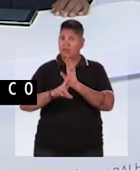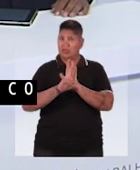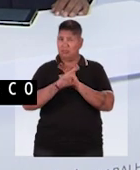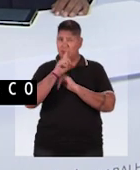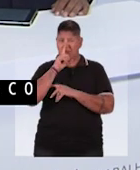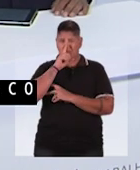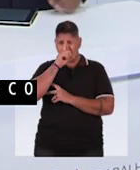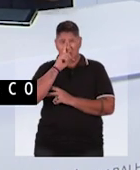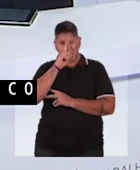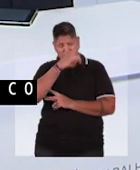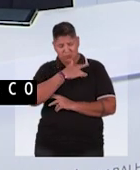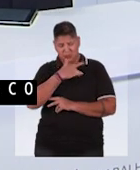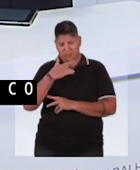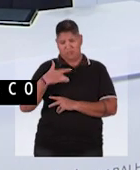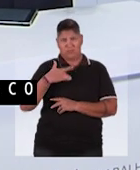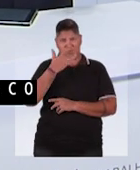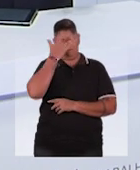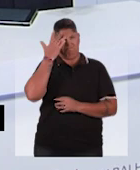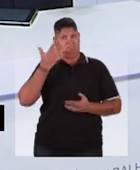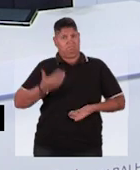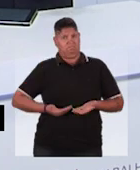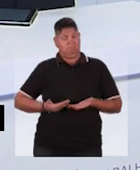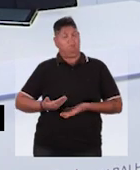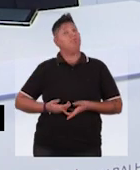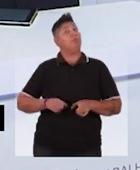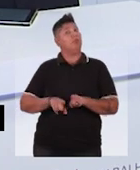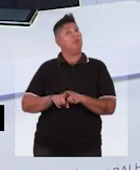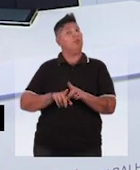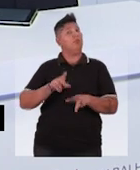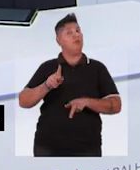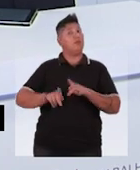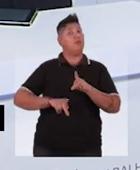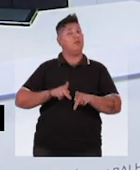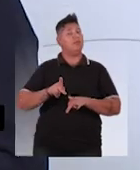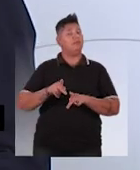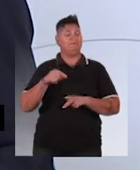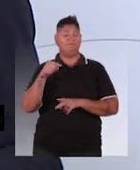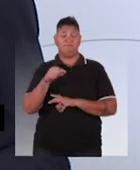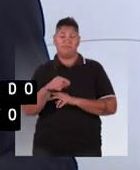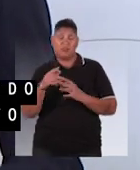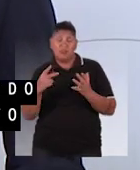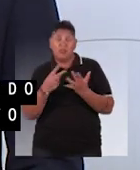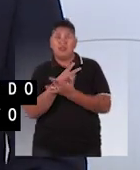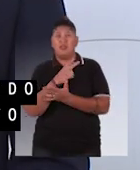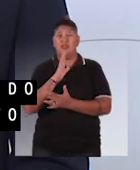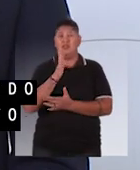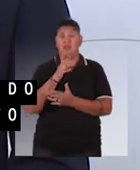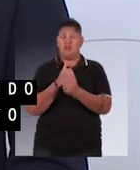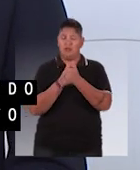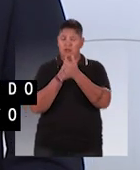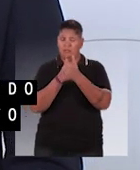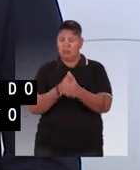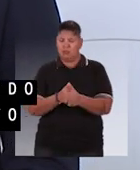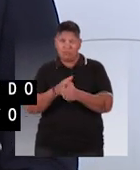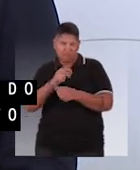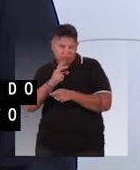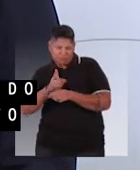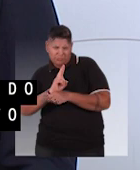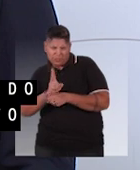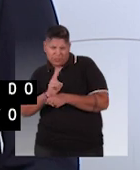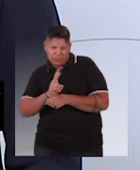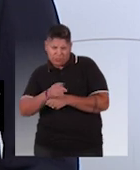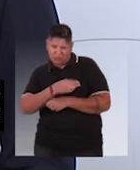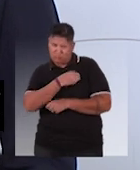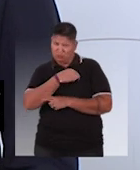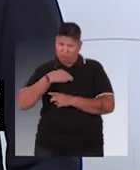o que representa risco para a saúde de trabalhadores e para a população. Esta situação tem sido acompanhada de